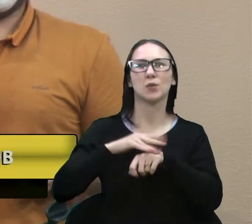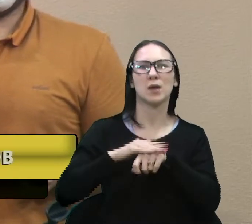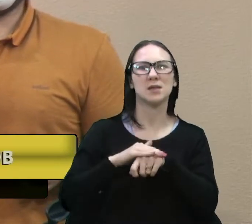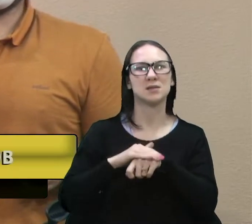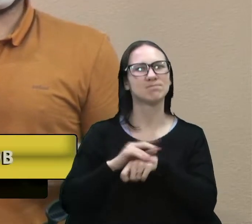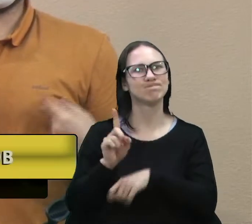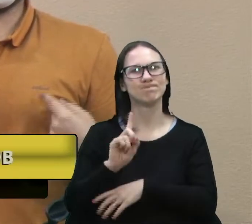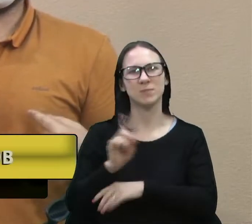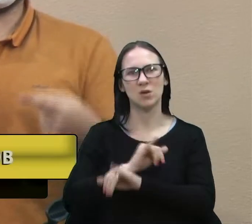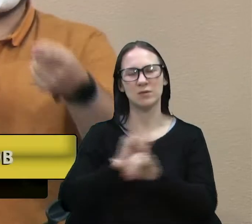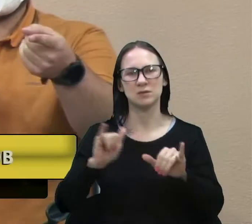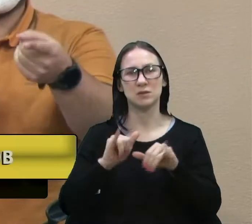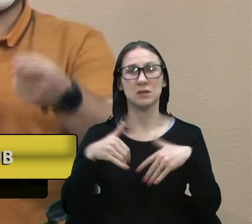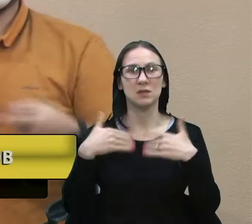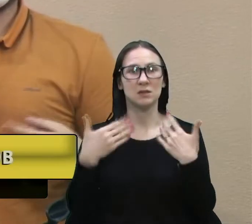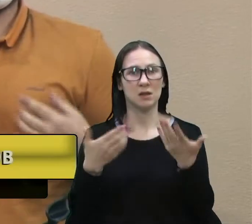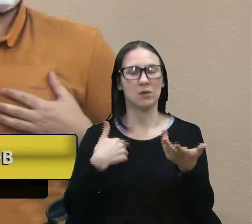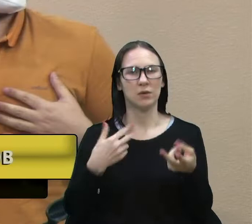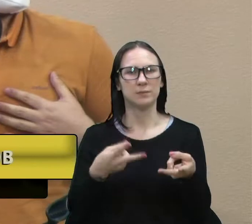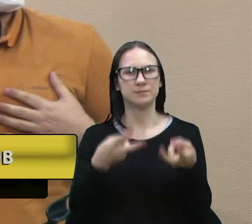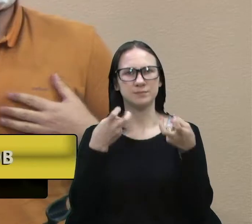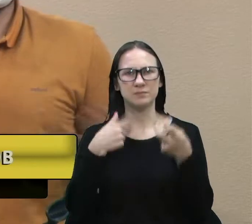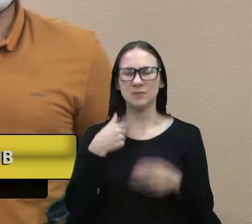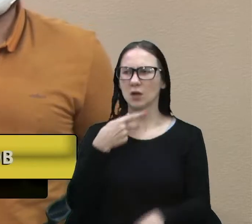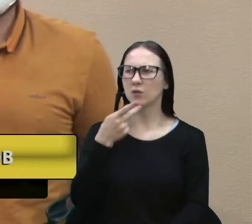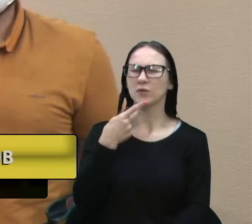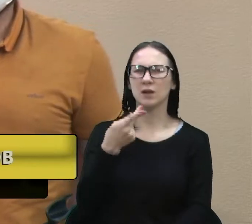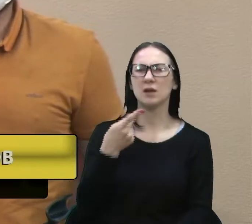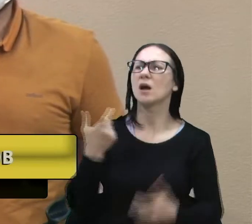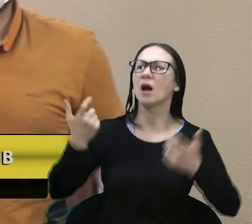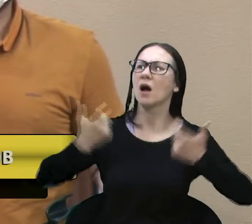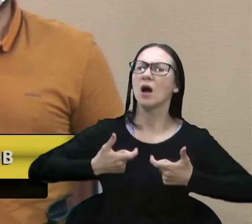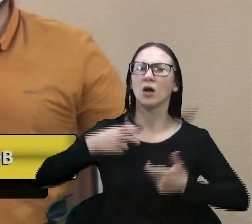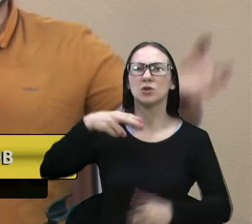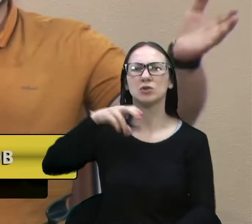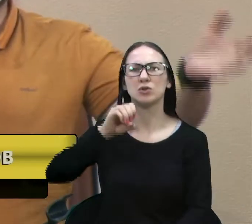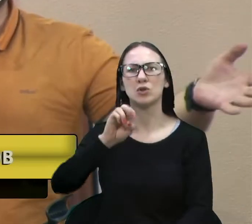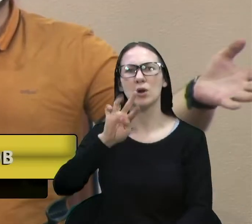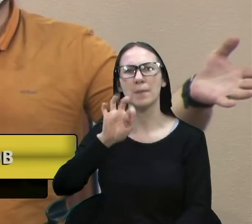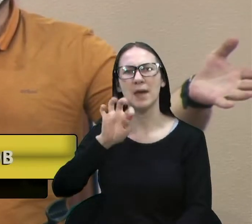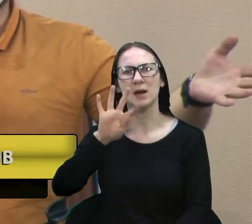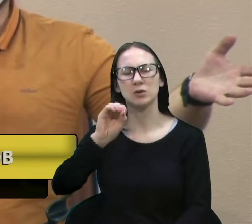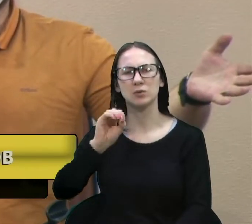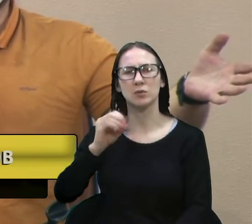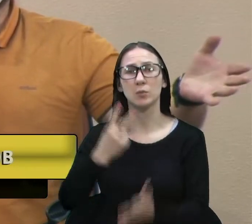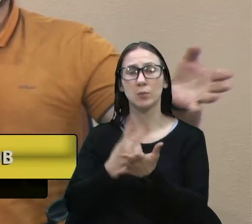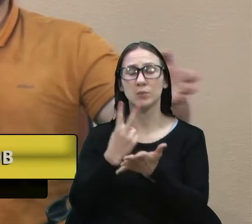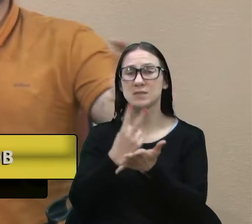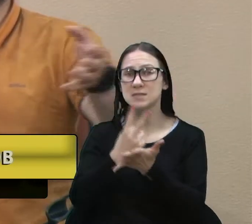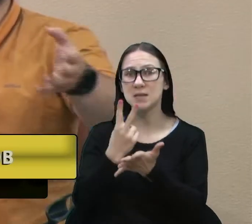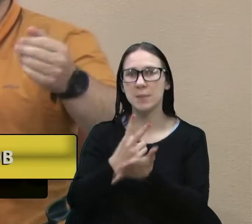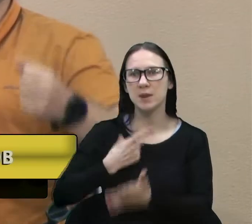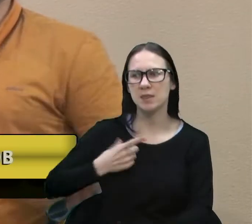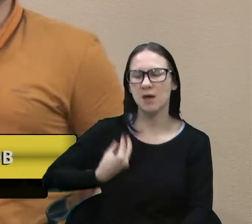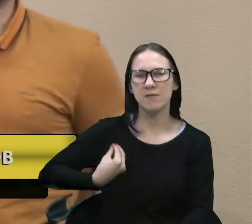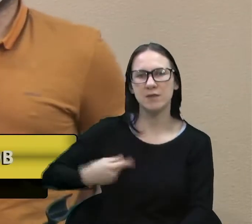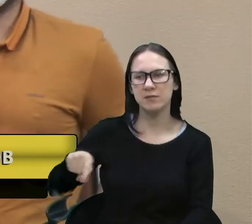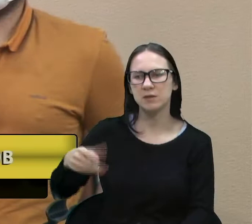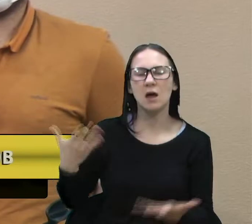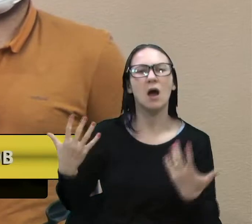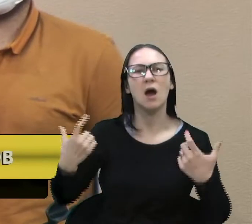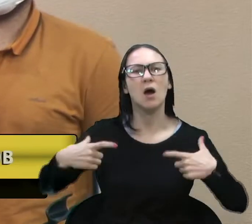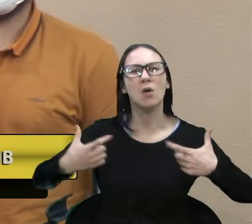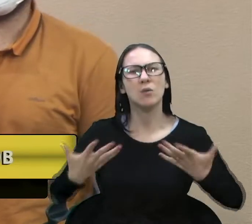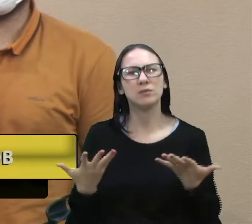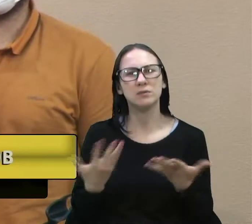E aí a primeira coisa que eu senti falta, falei para o vereador Renato, disse para Renato, cadê o Norberto? Porque ele estava sempre aqui. Aí que o vereador Renato me contou